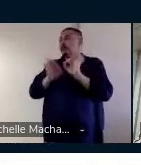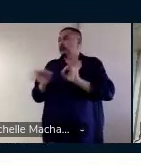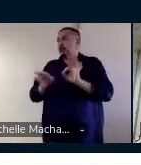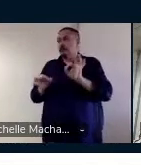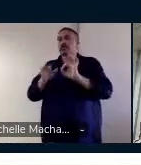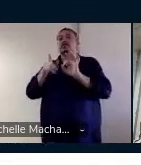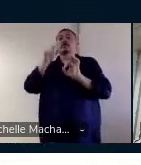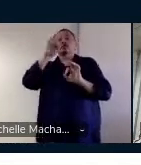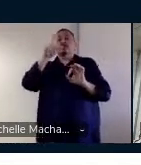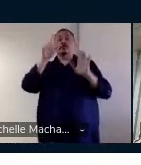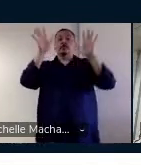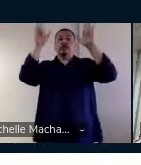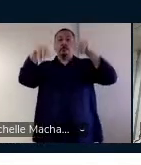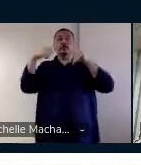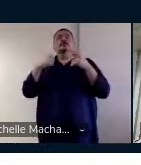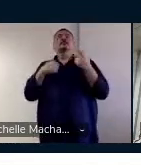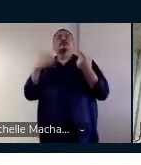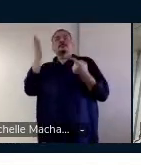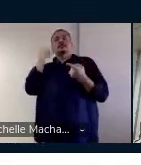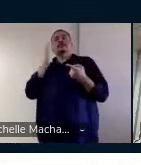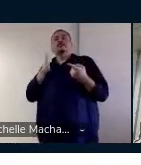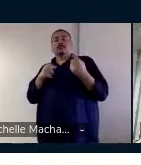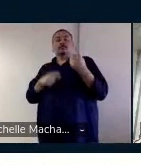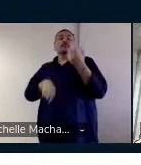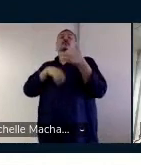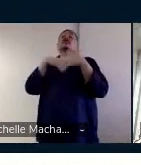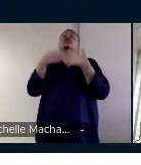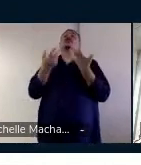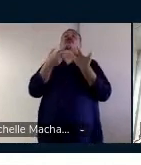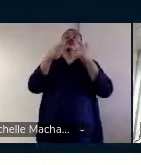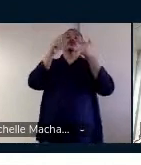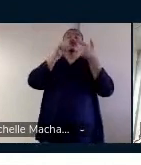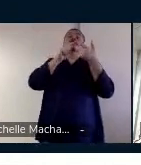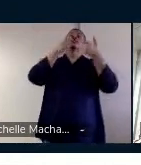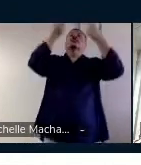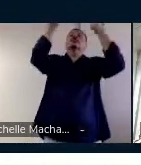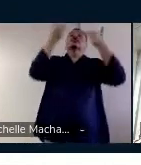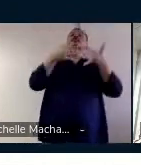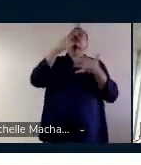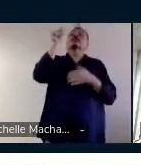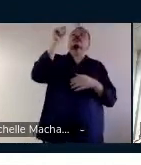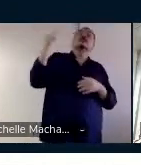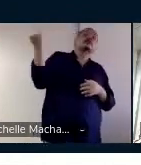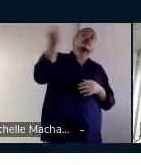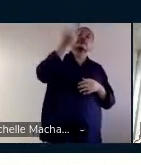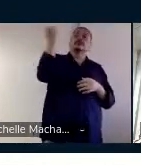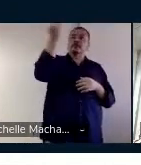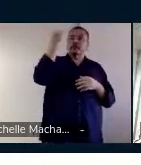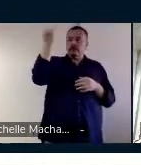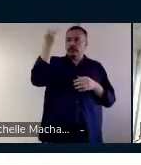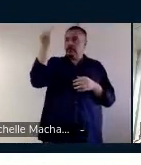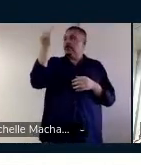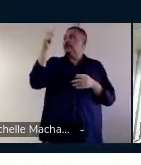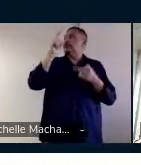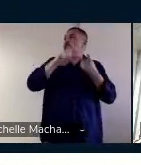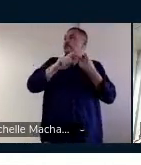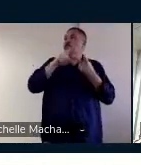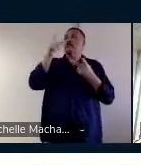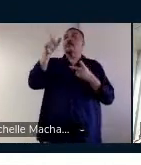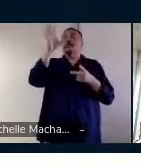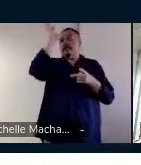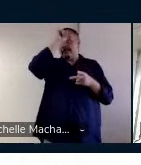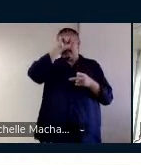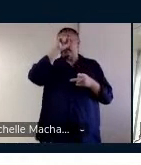Então, no final da aula, tem que dar conta disso. Depois, justificar a importância dos objetivos. Então, adquirir essa habilidade é